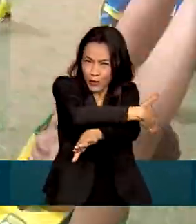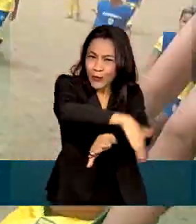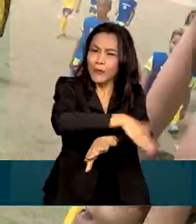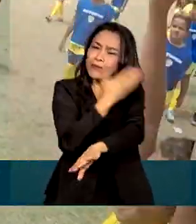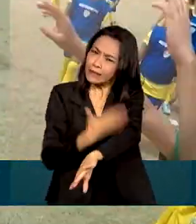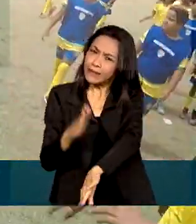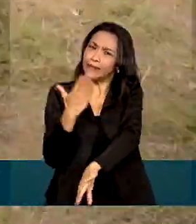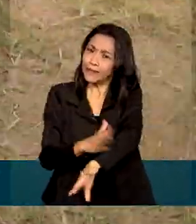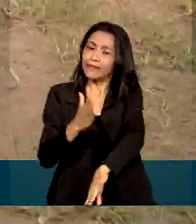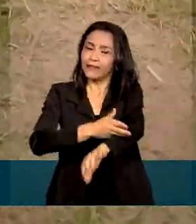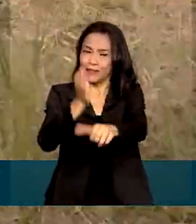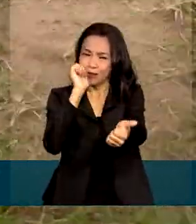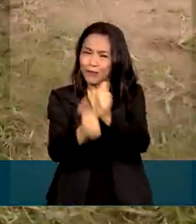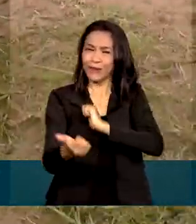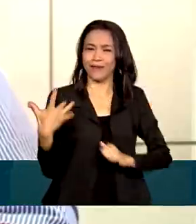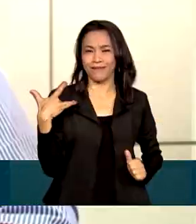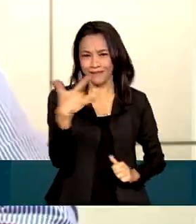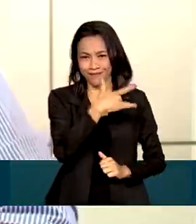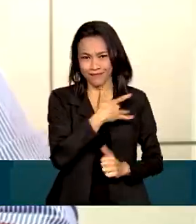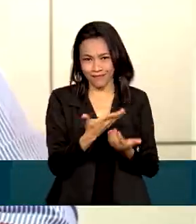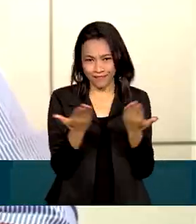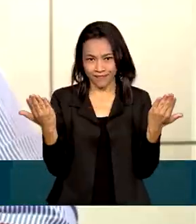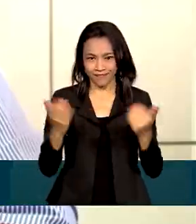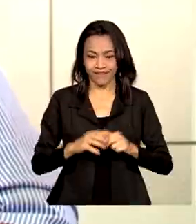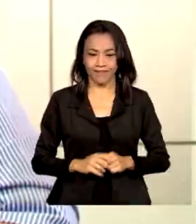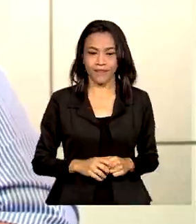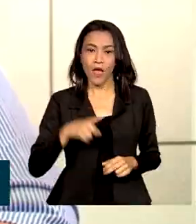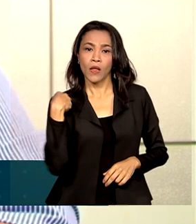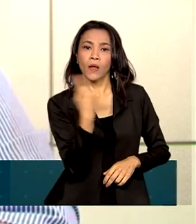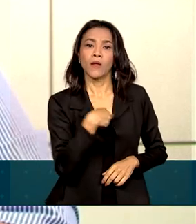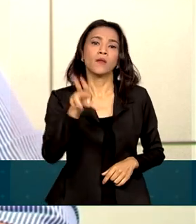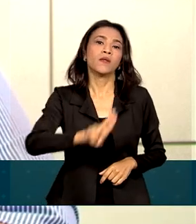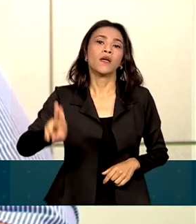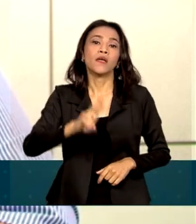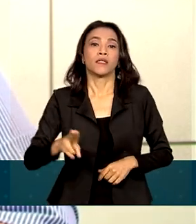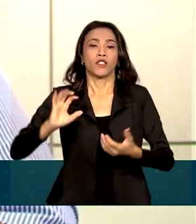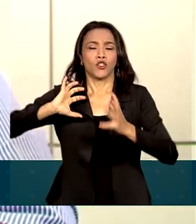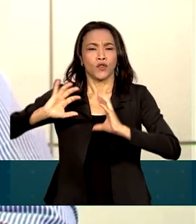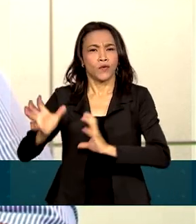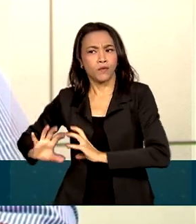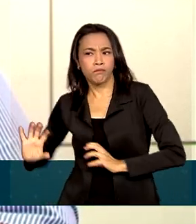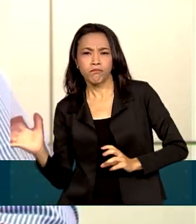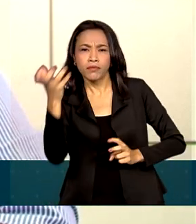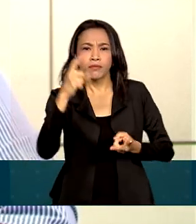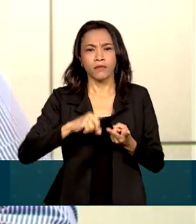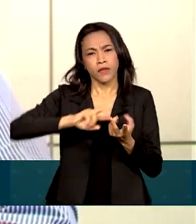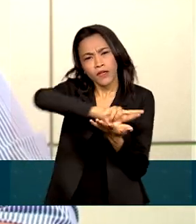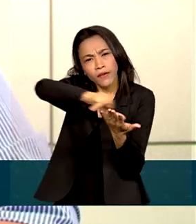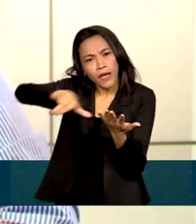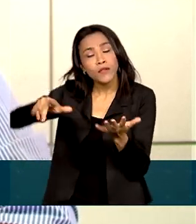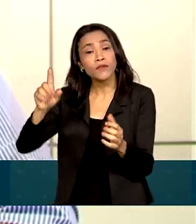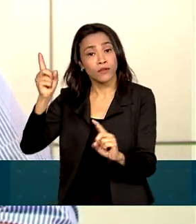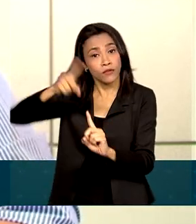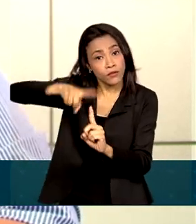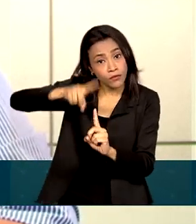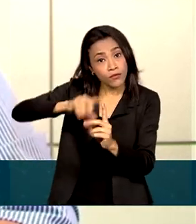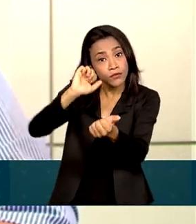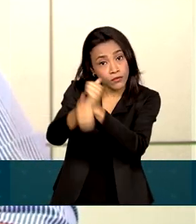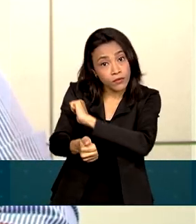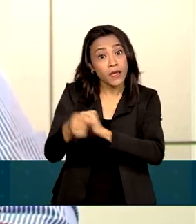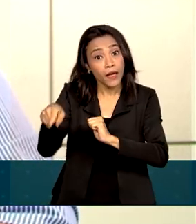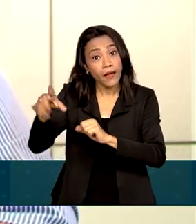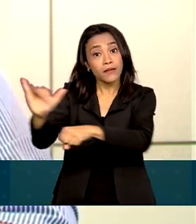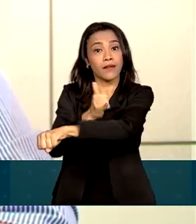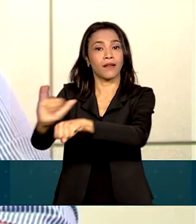praticar uma atividade esportiva saudável. Utilizamos o futebol, futsal e beatsoccer como ferramentas de